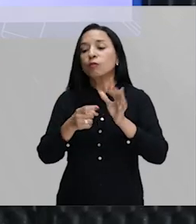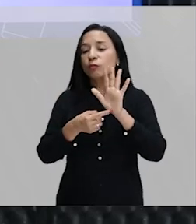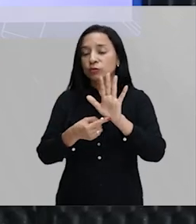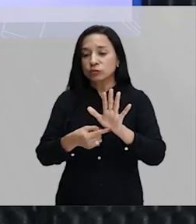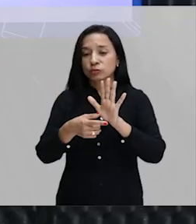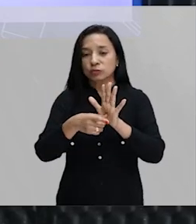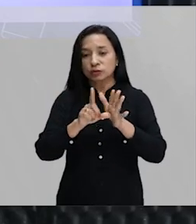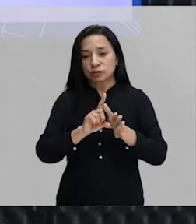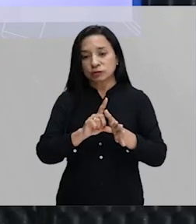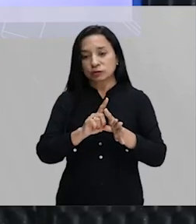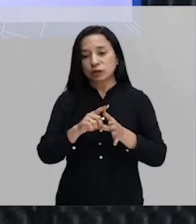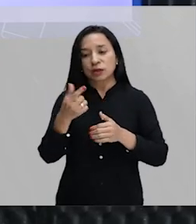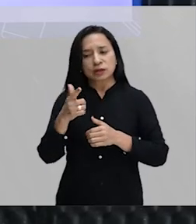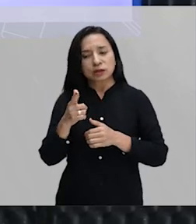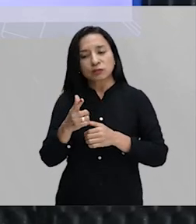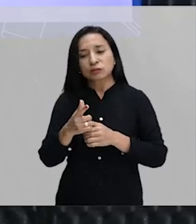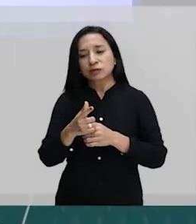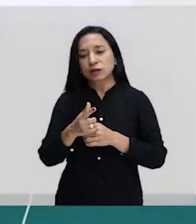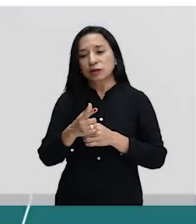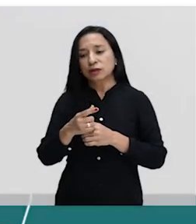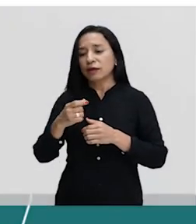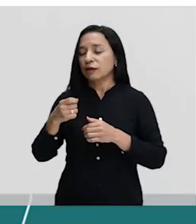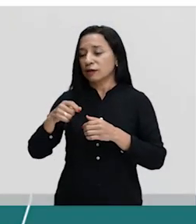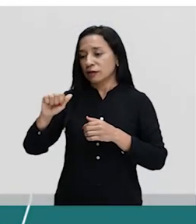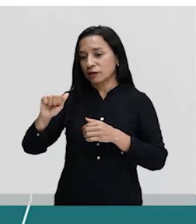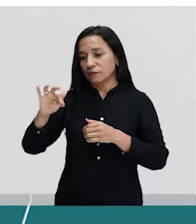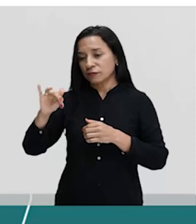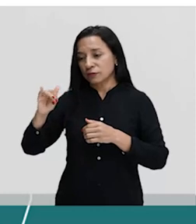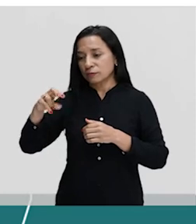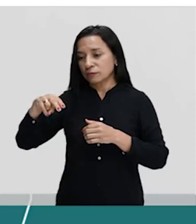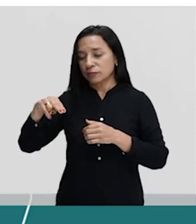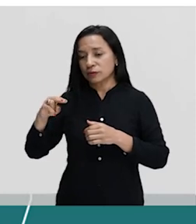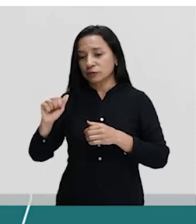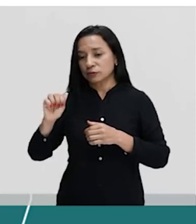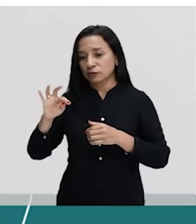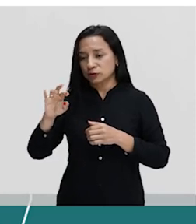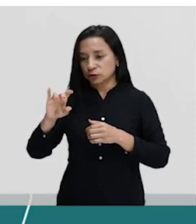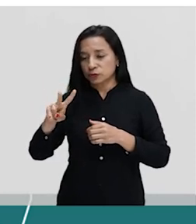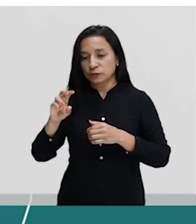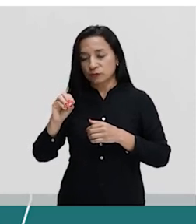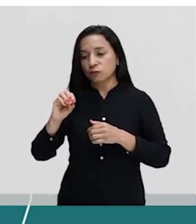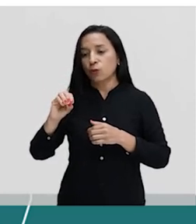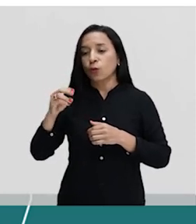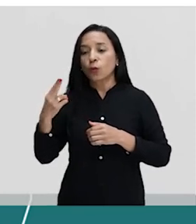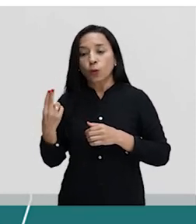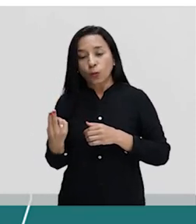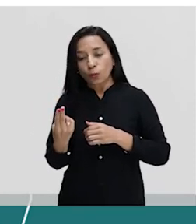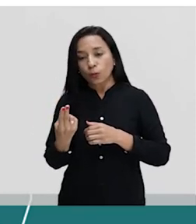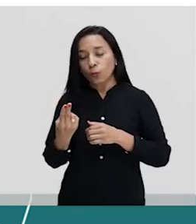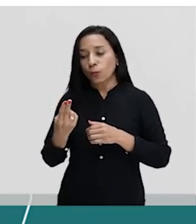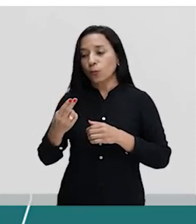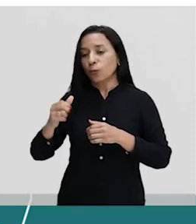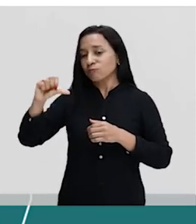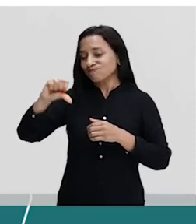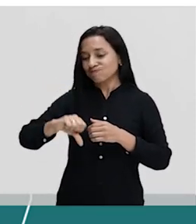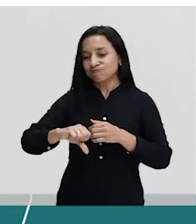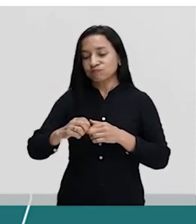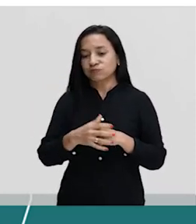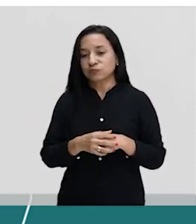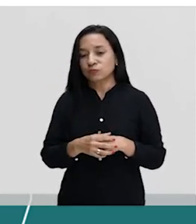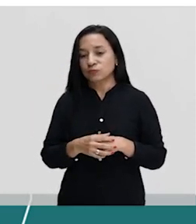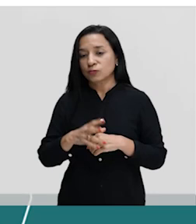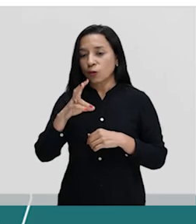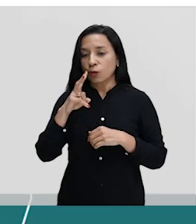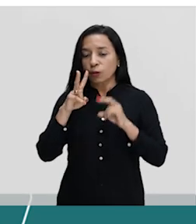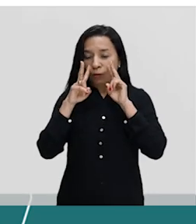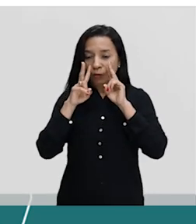imperativo afirmativo em português nós temos gerúndio teniendo teniendo observem que o gerúndio